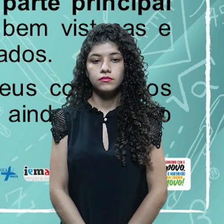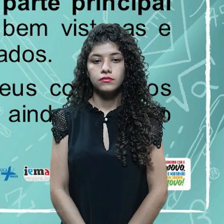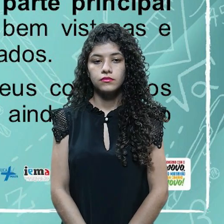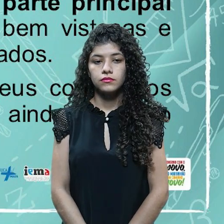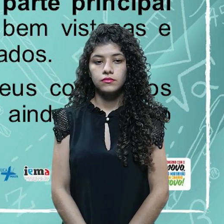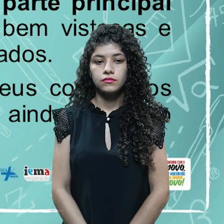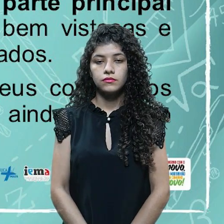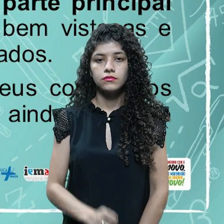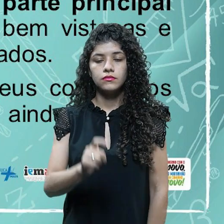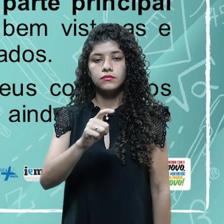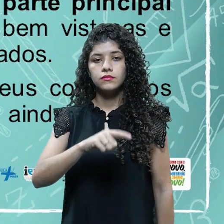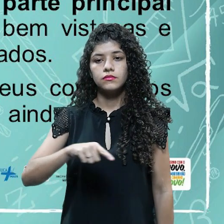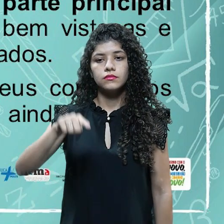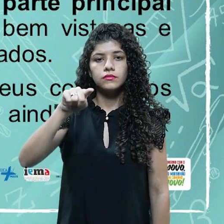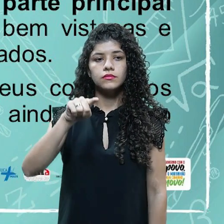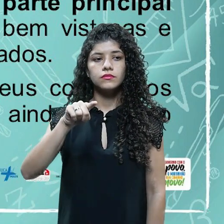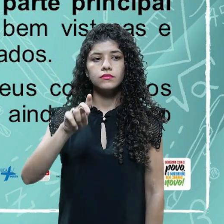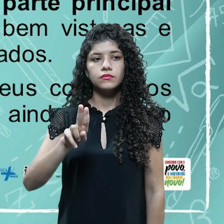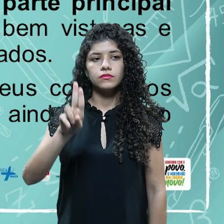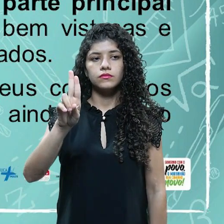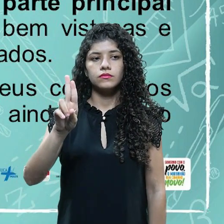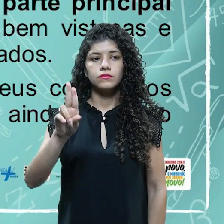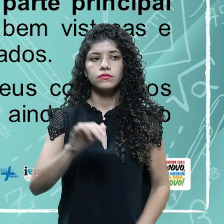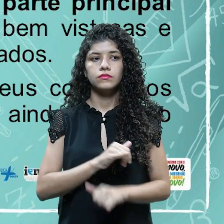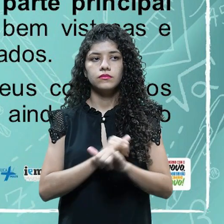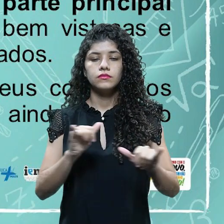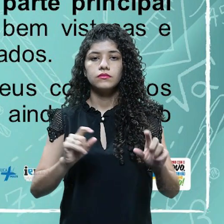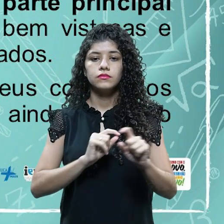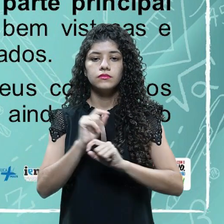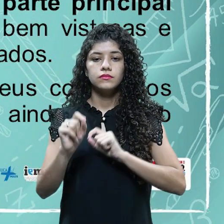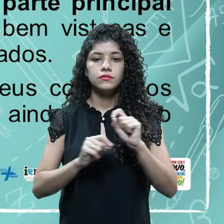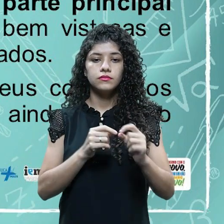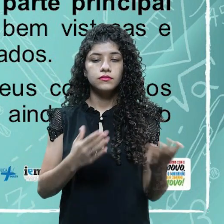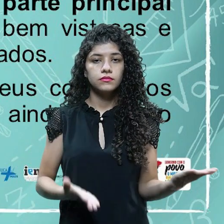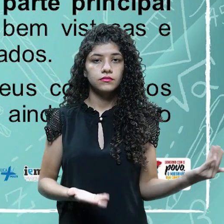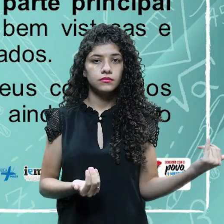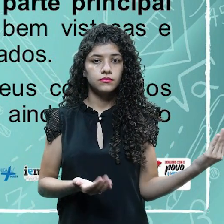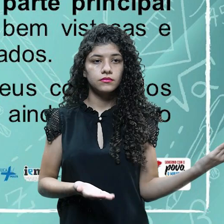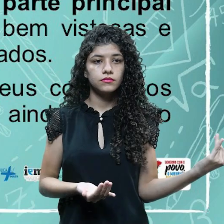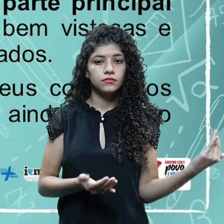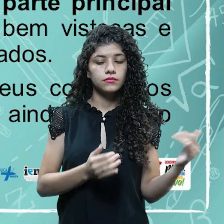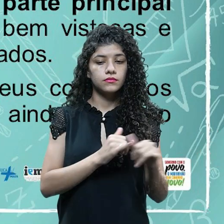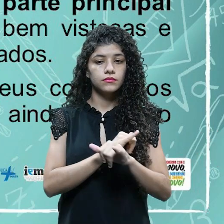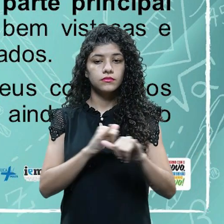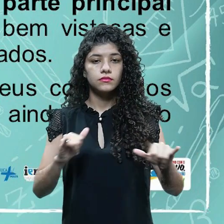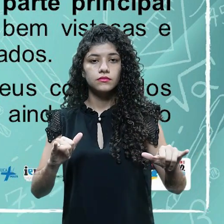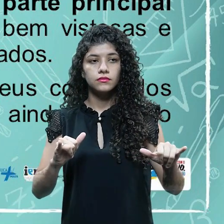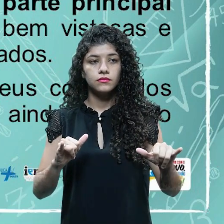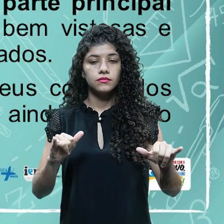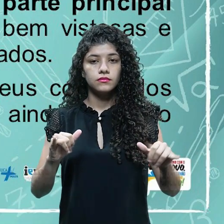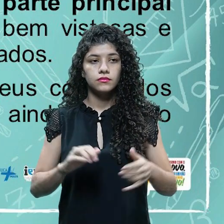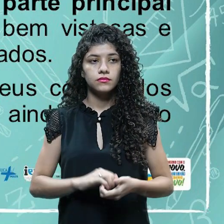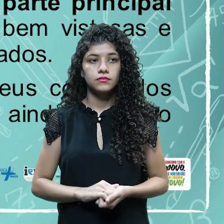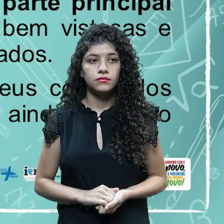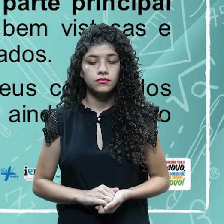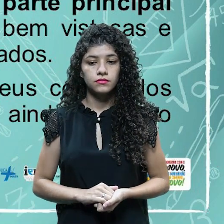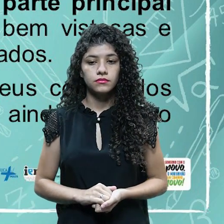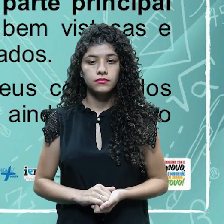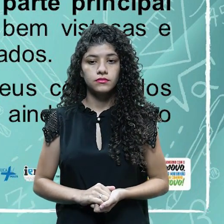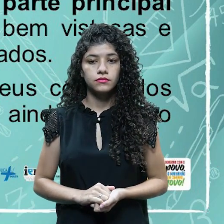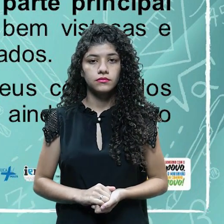indica em eventos cujos participantes desempenham funções semelhantes, né. Pra destacar os palestrantes.